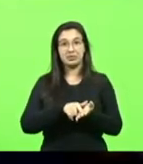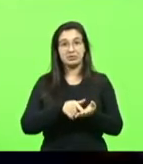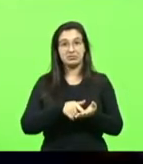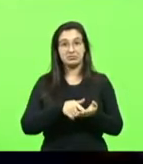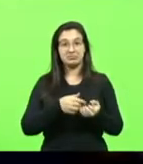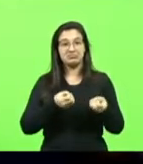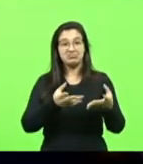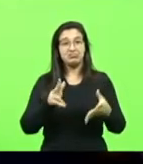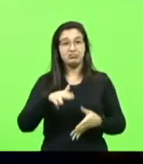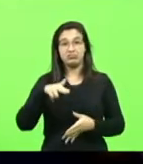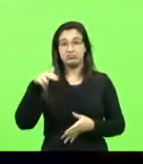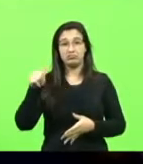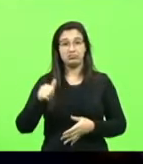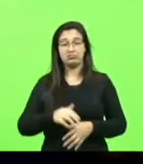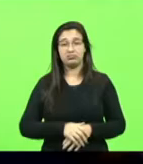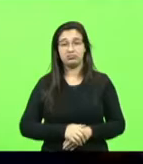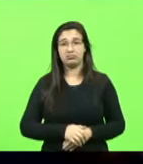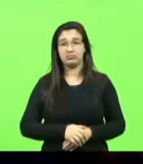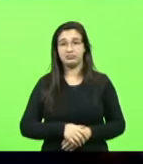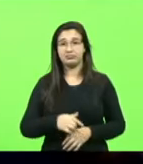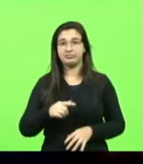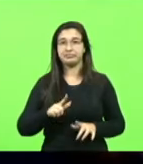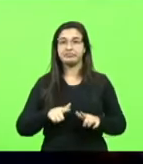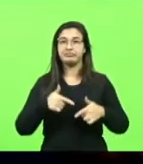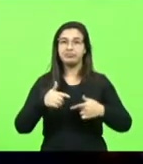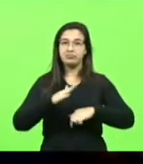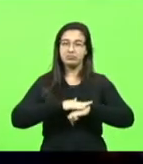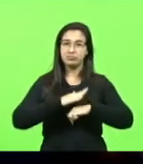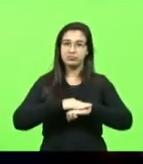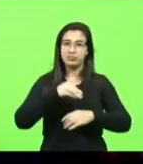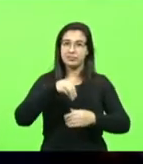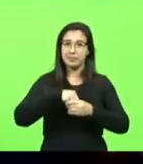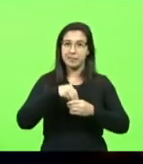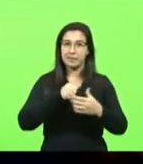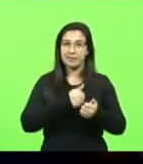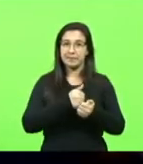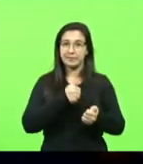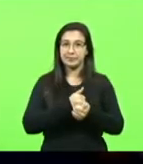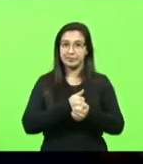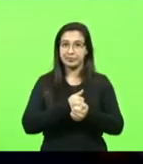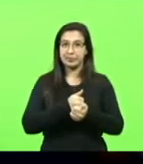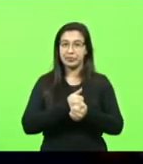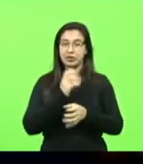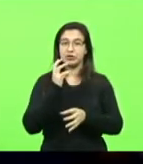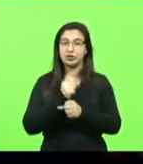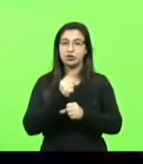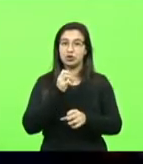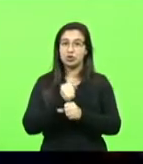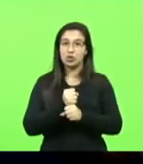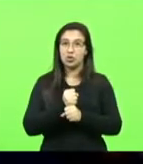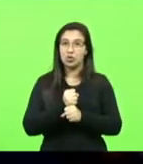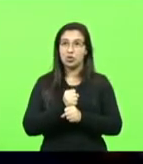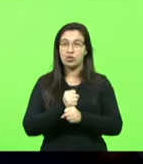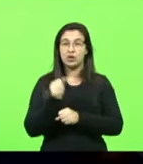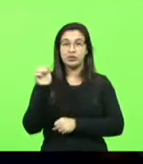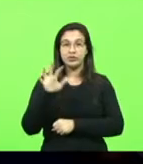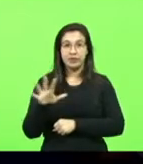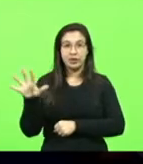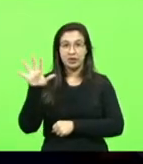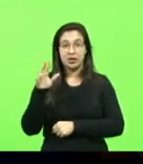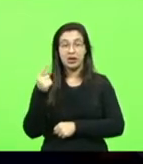fiz uma ação dentro do Tribunal de Contas da União para saber o que vai ser disso aí, se eles vão continuar